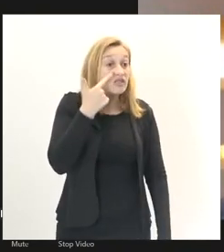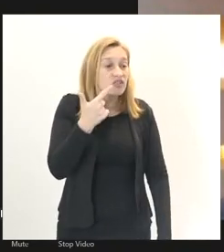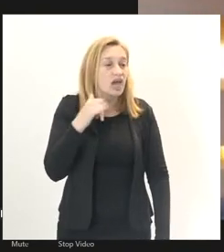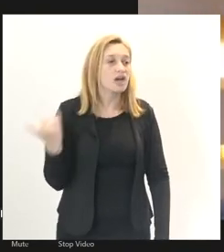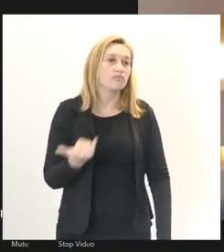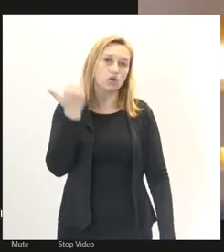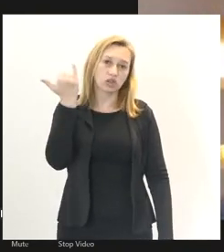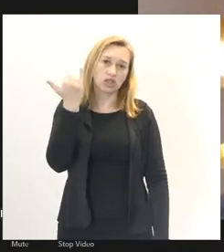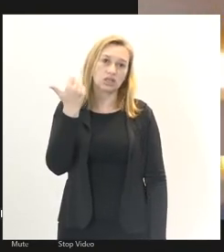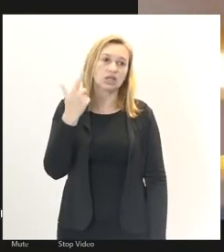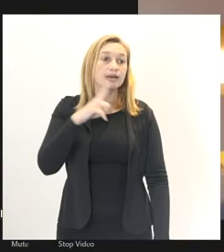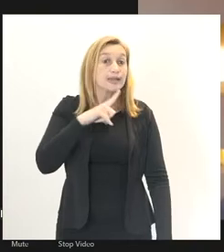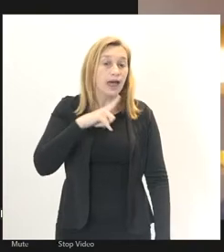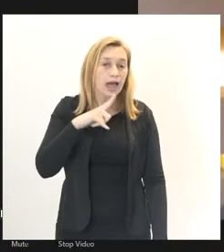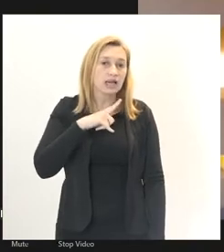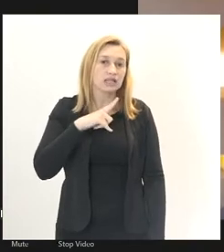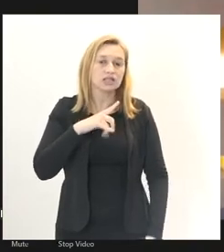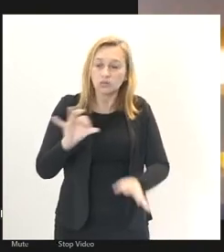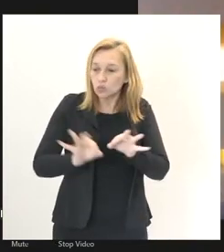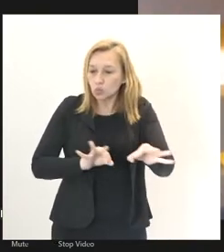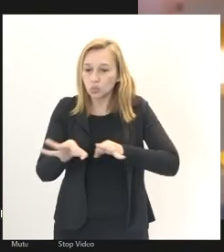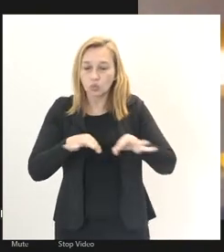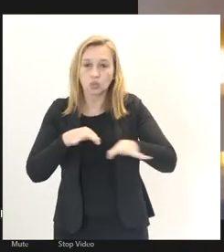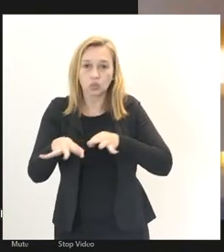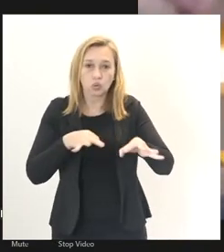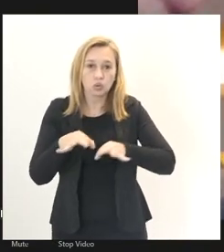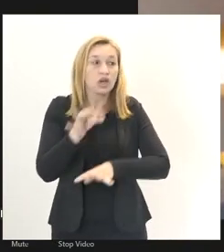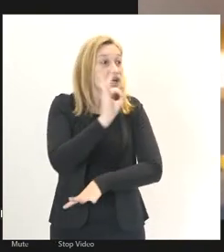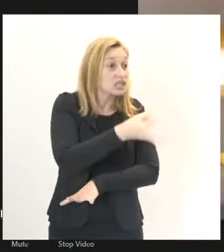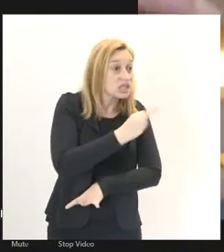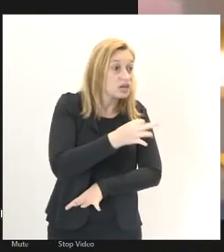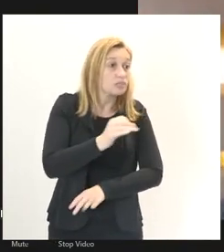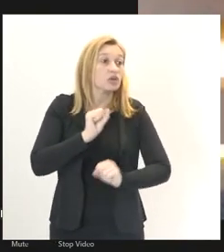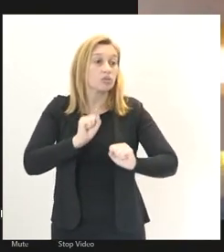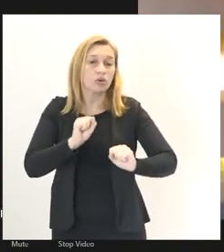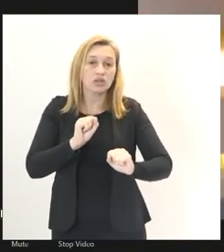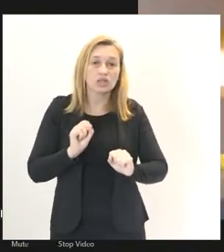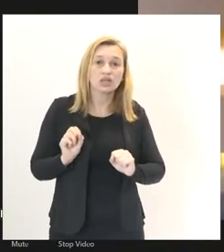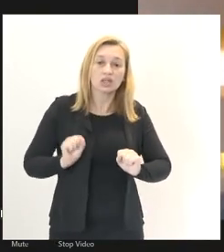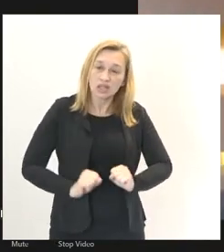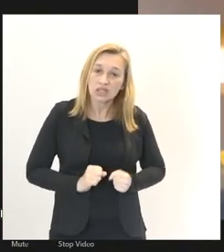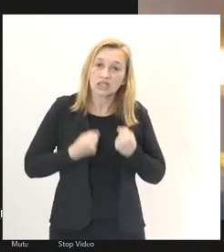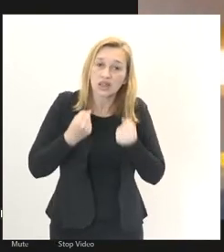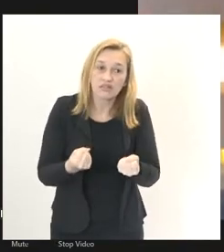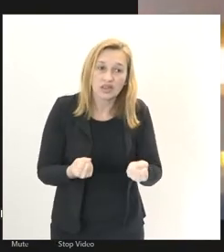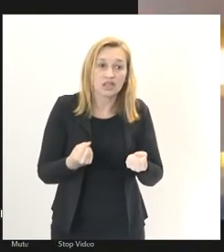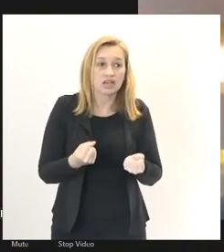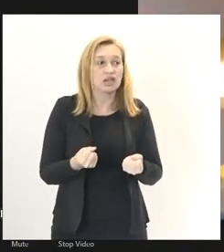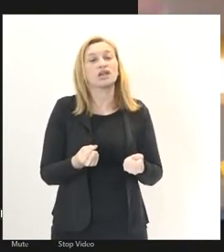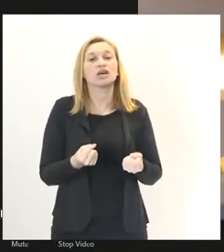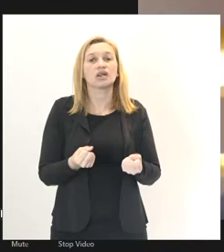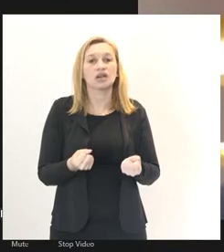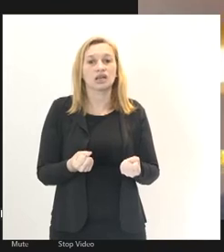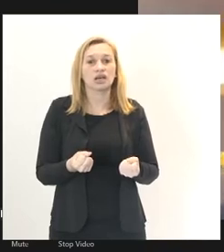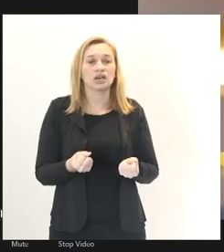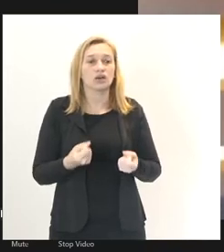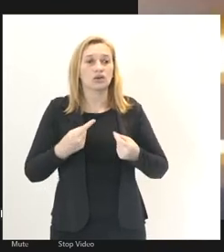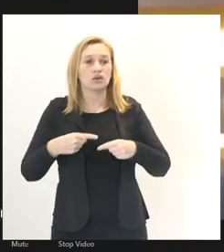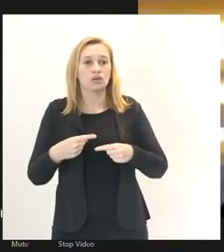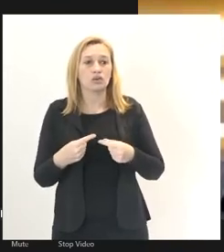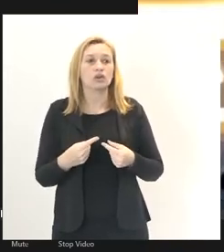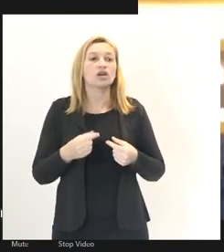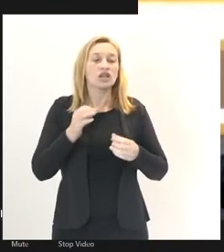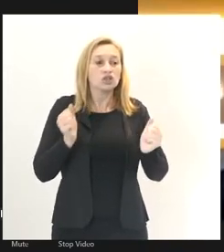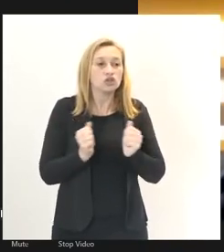importância que a gente tem de se organizar para a gente de fato conseguir se defender desse ataque que é um ataque claro e é junto que a gente vai